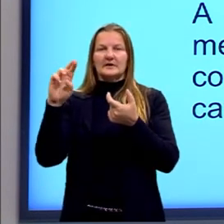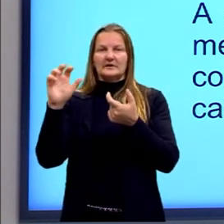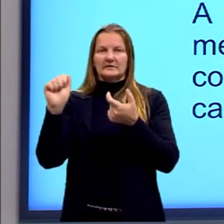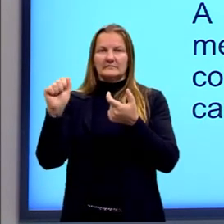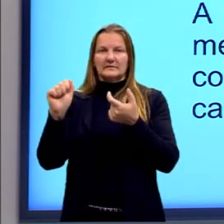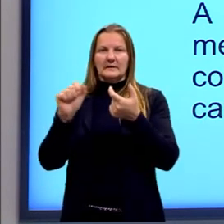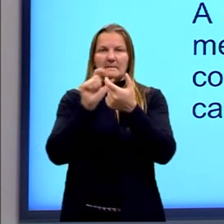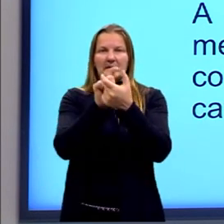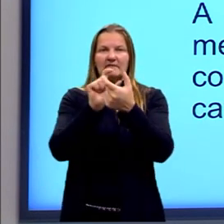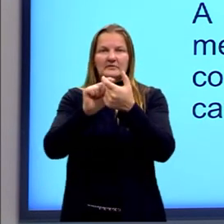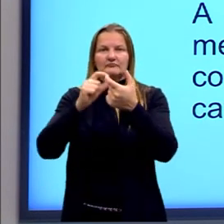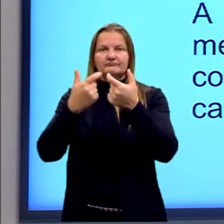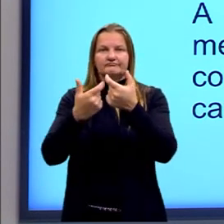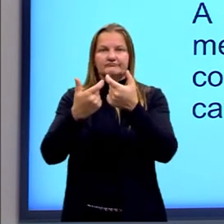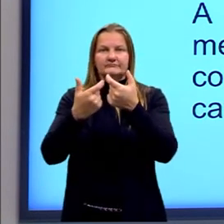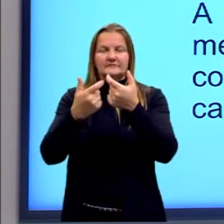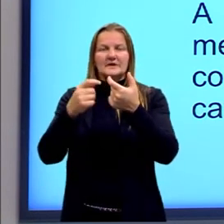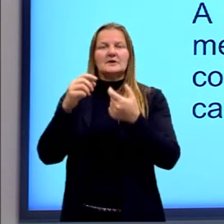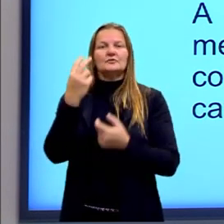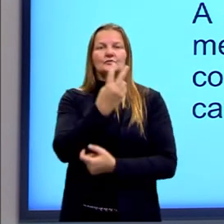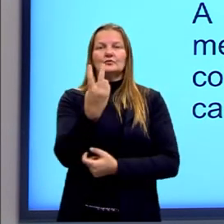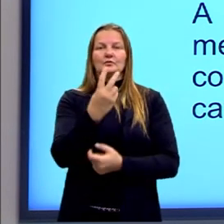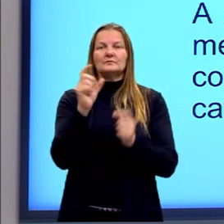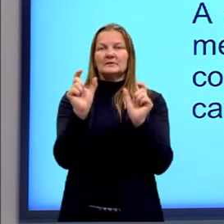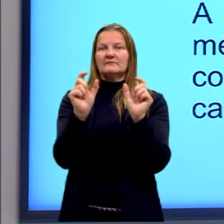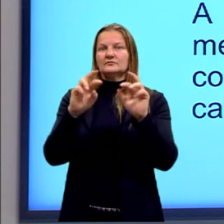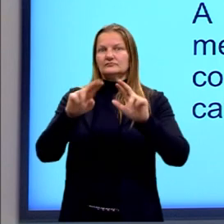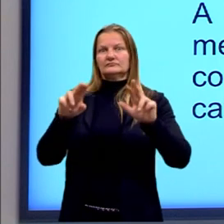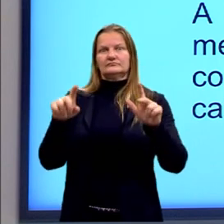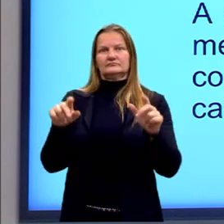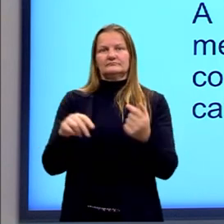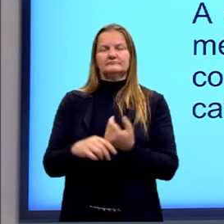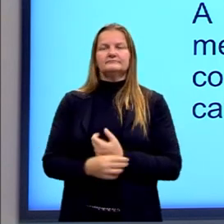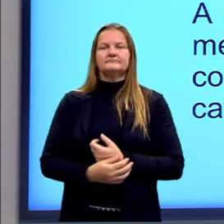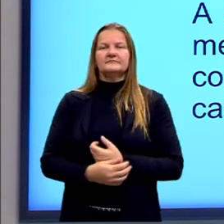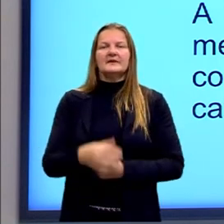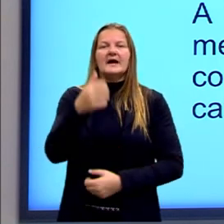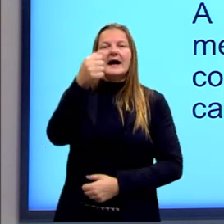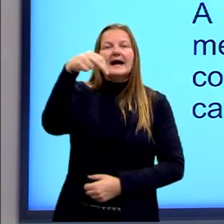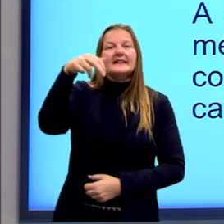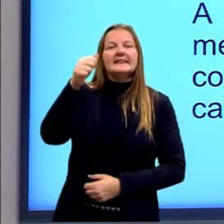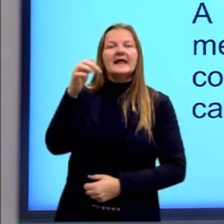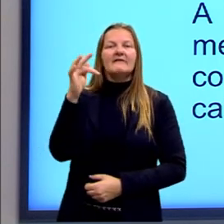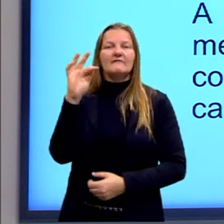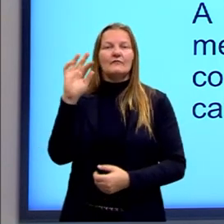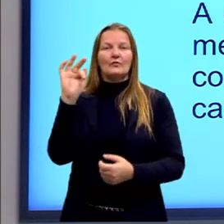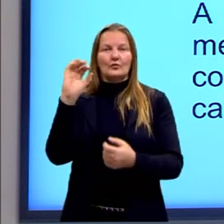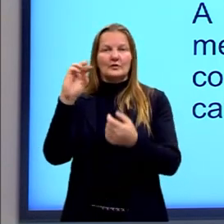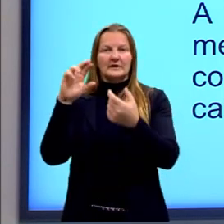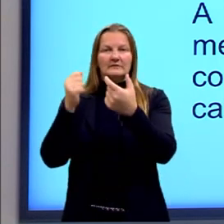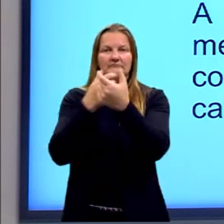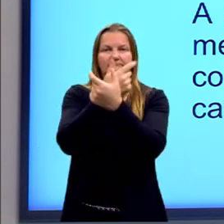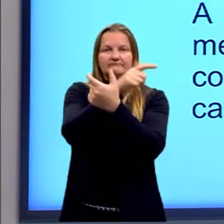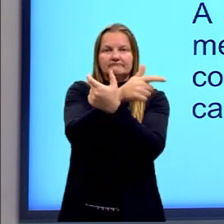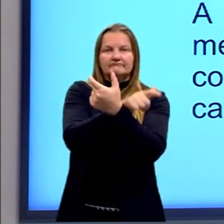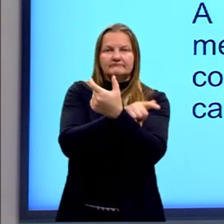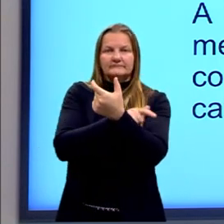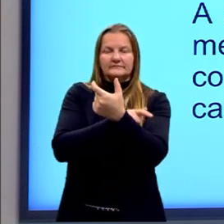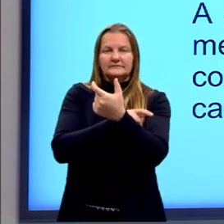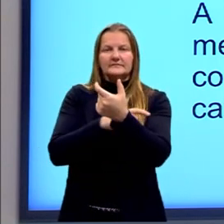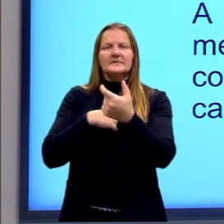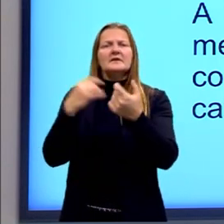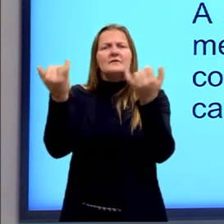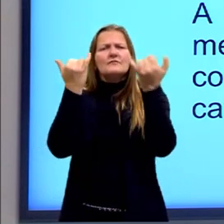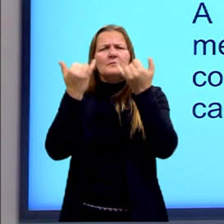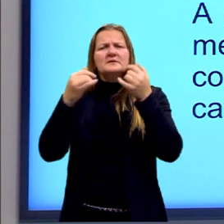termos técnicos para a nossa coesão referencial. A anáfora faz referência a uma informação